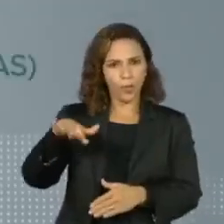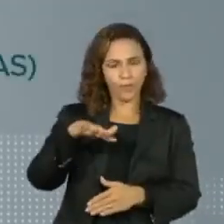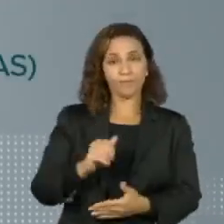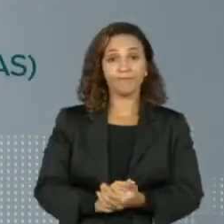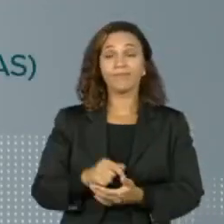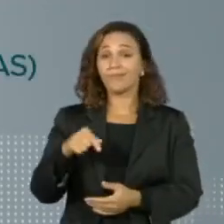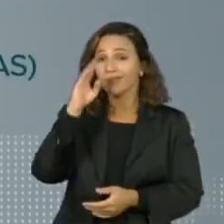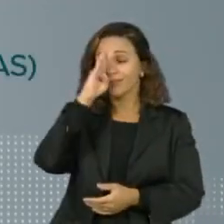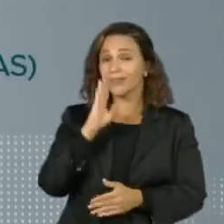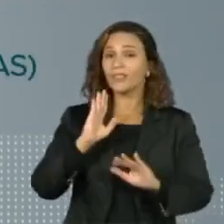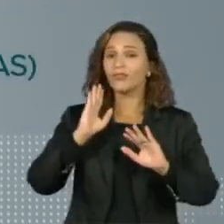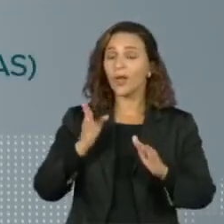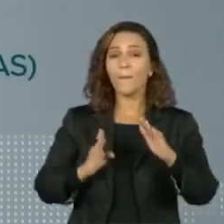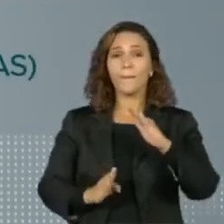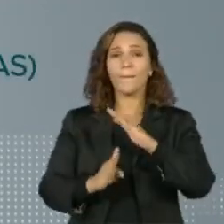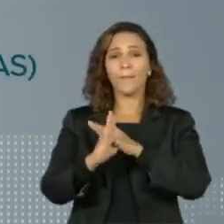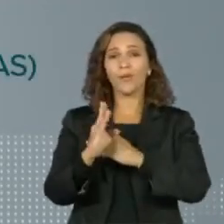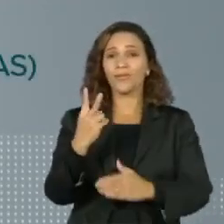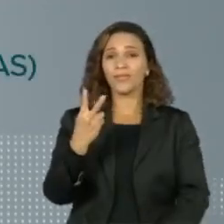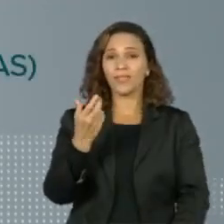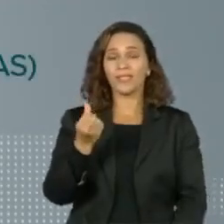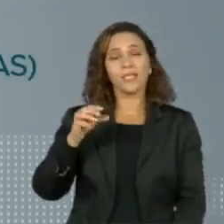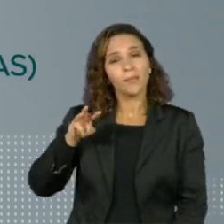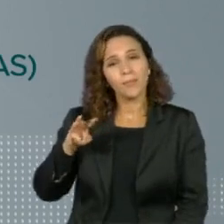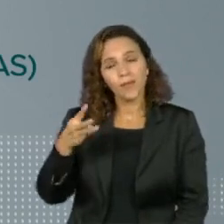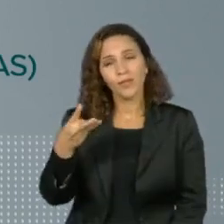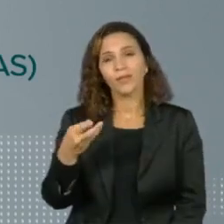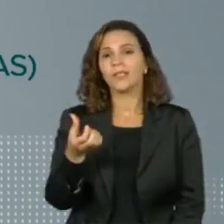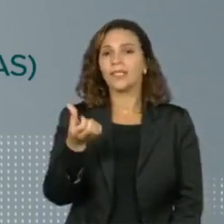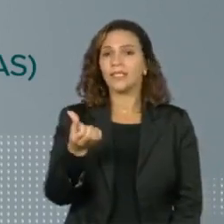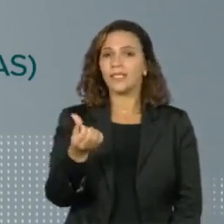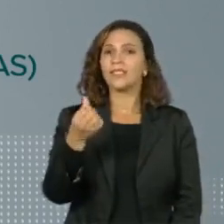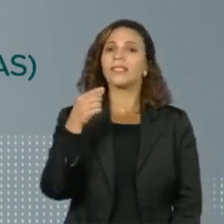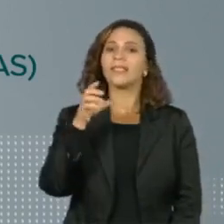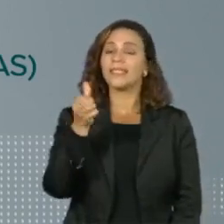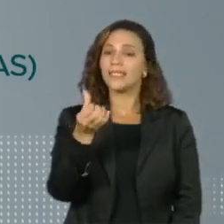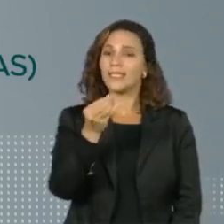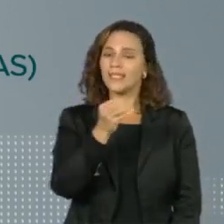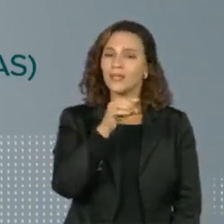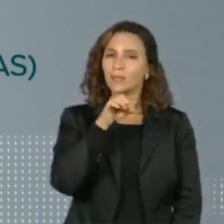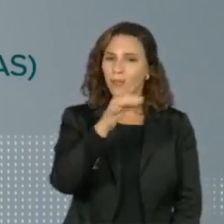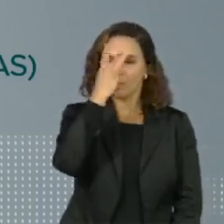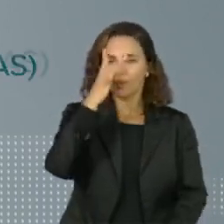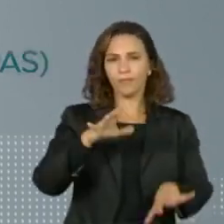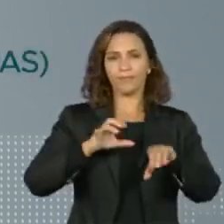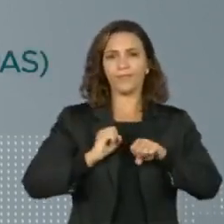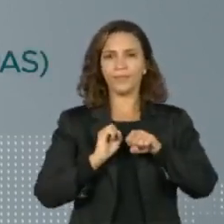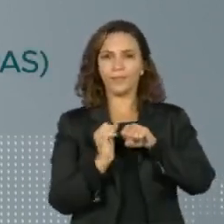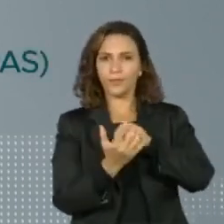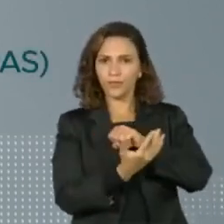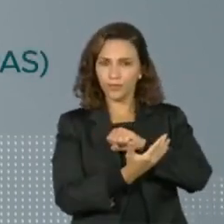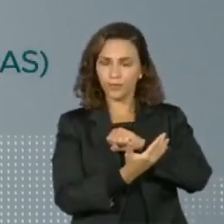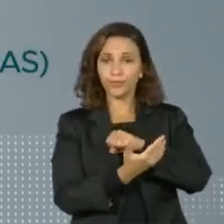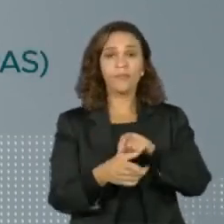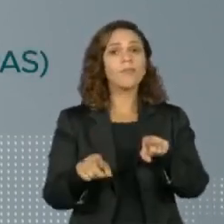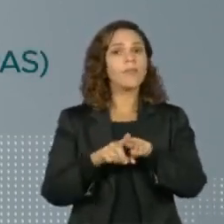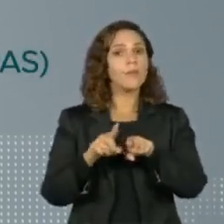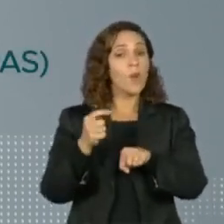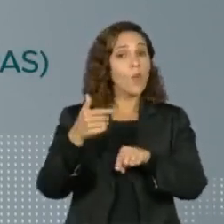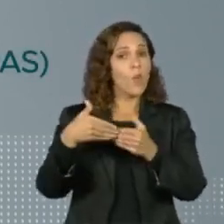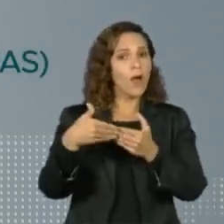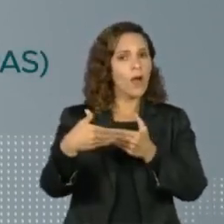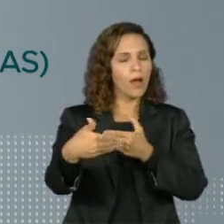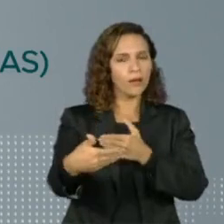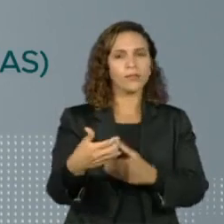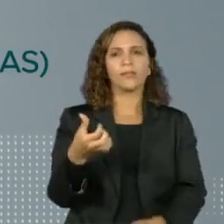ultrapassou o total de 26 milhões e 600 mil infectados pelo coronavírus e se aproxima de